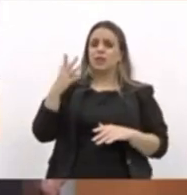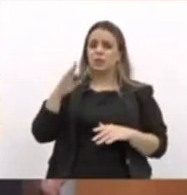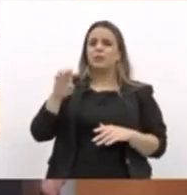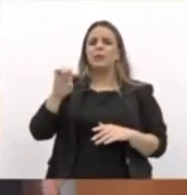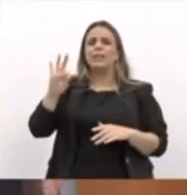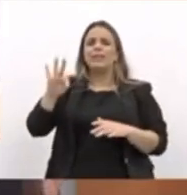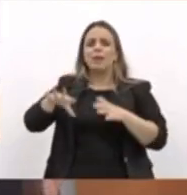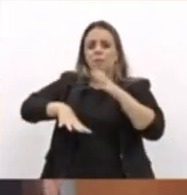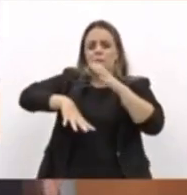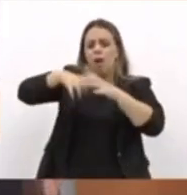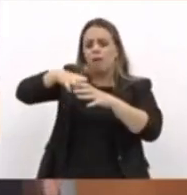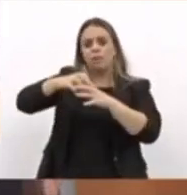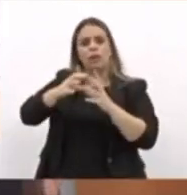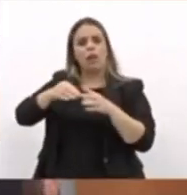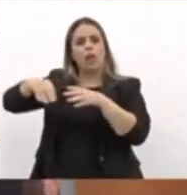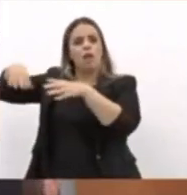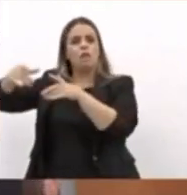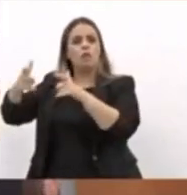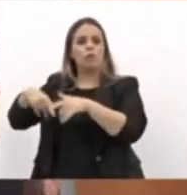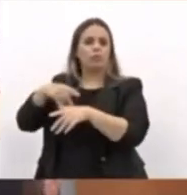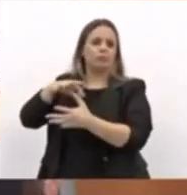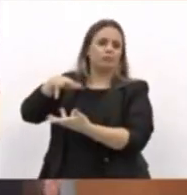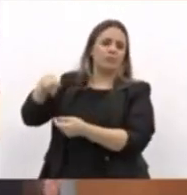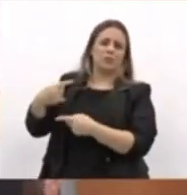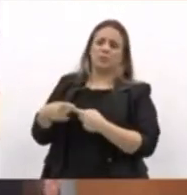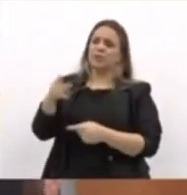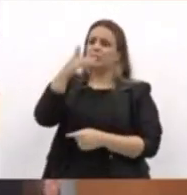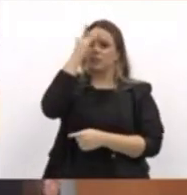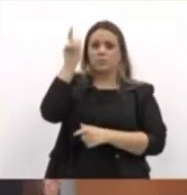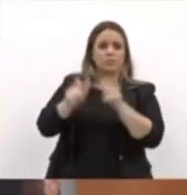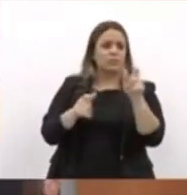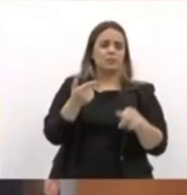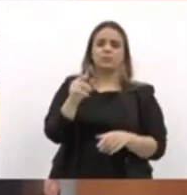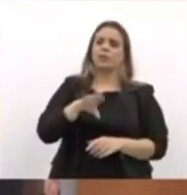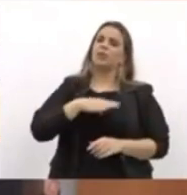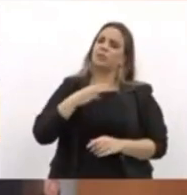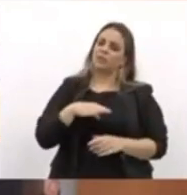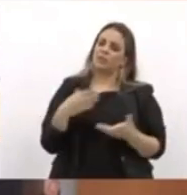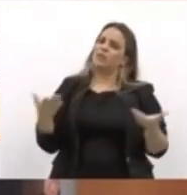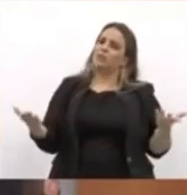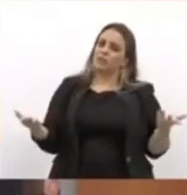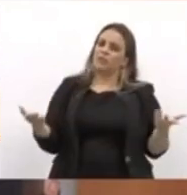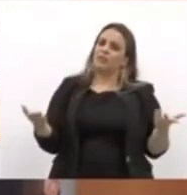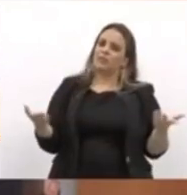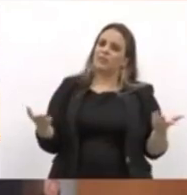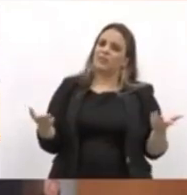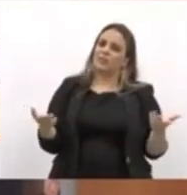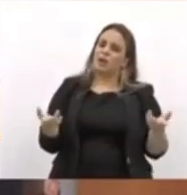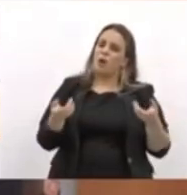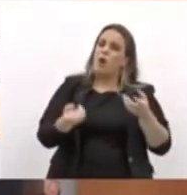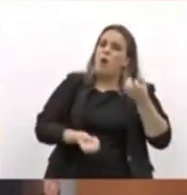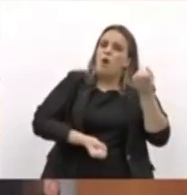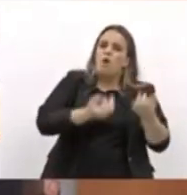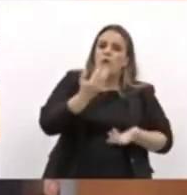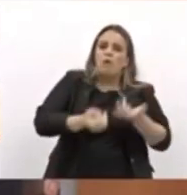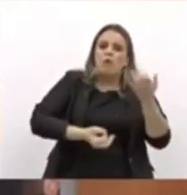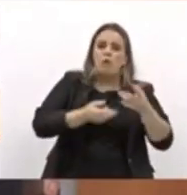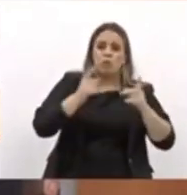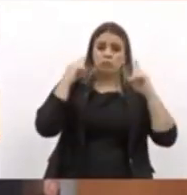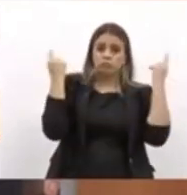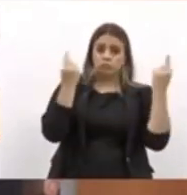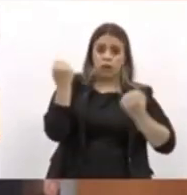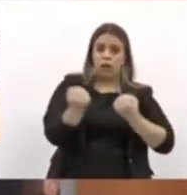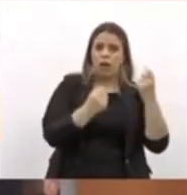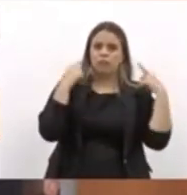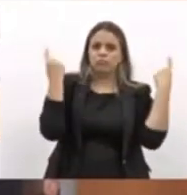porque são covardes. Ora, até há fogo em uma ambulância.